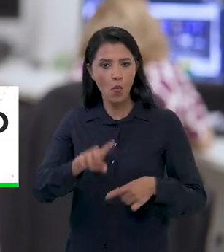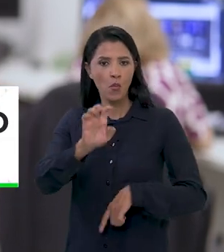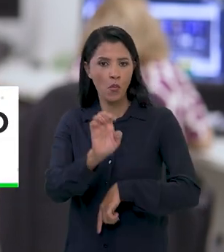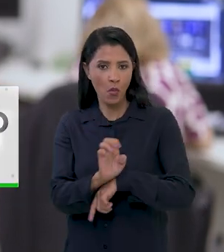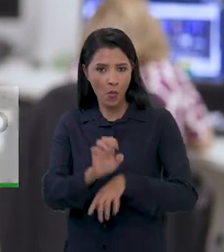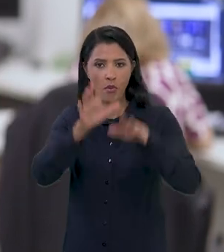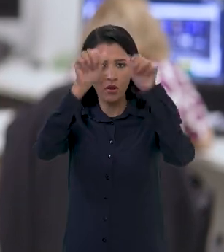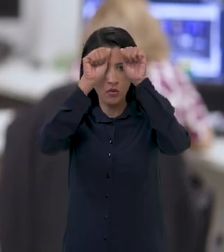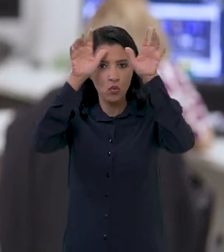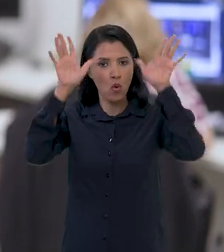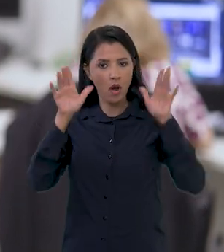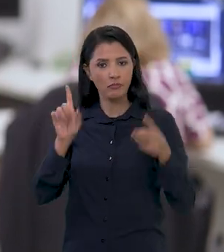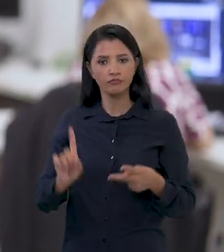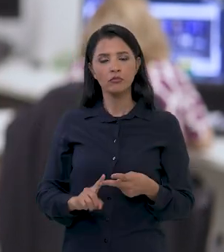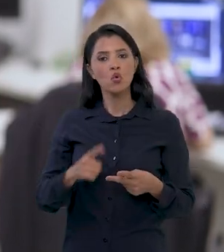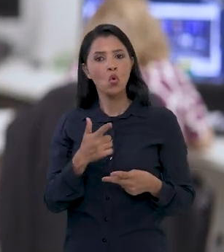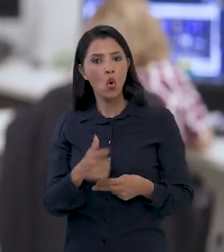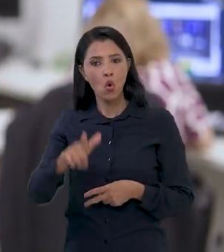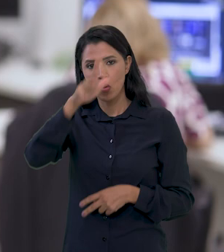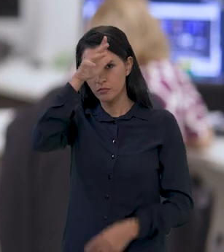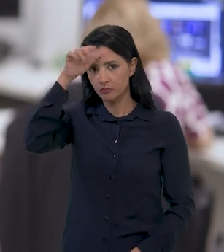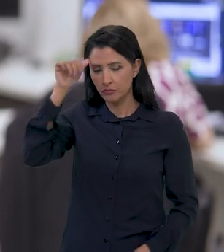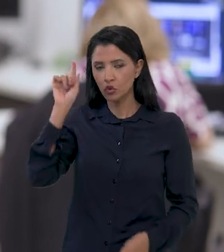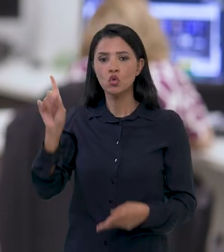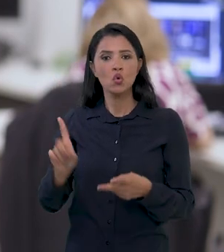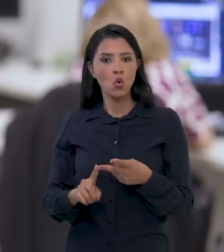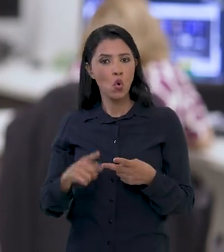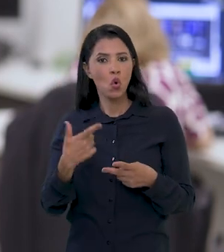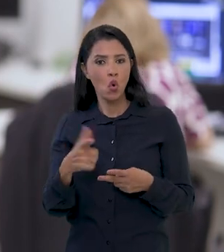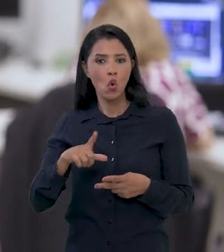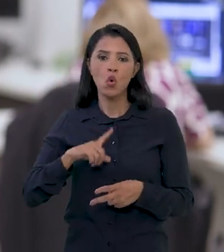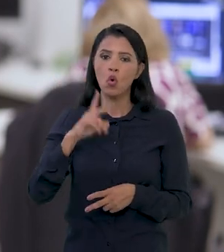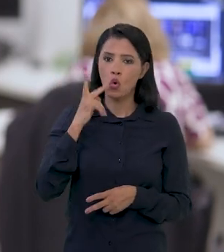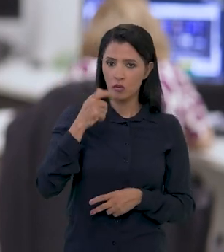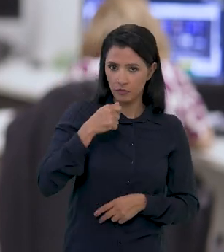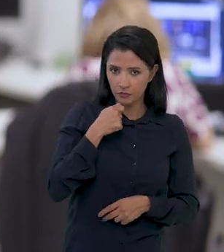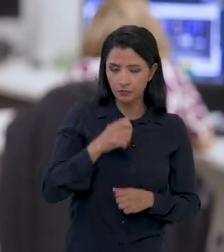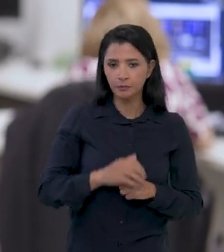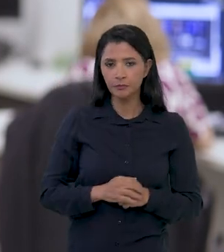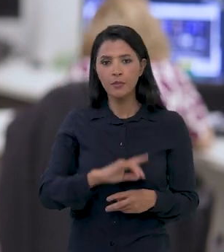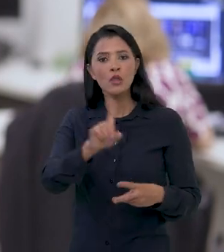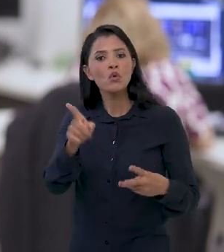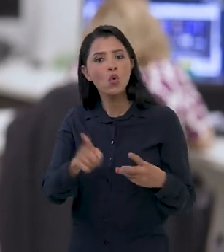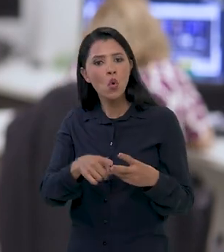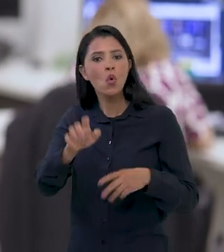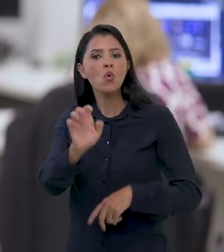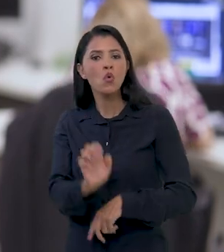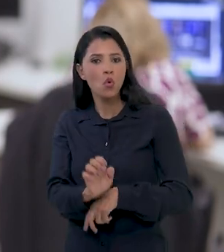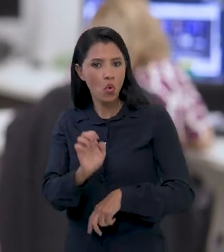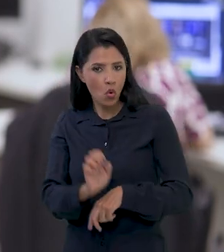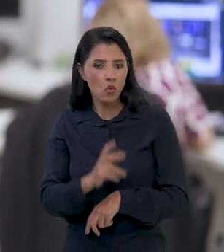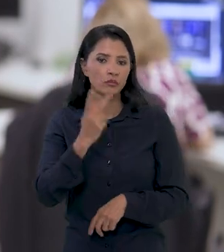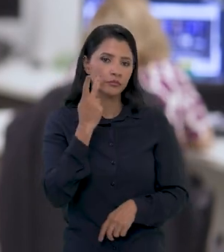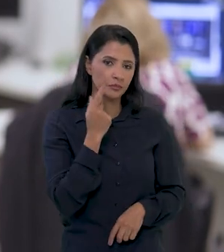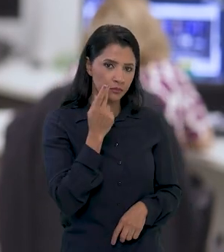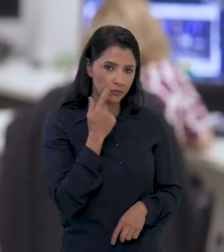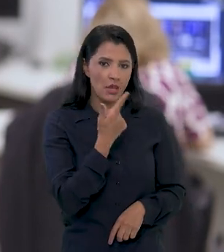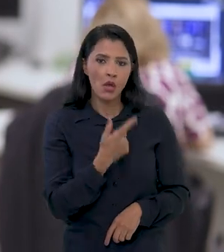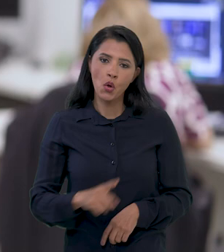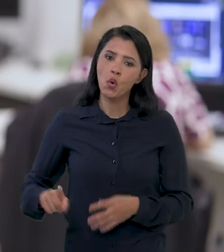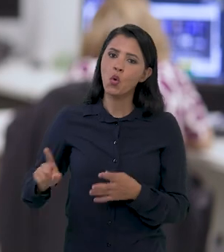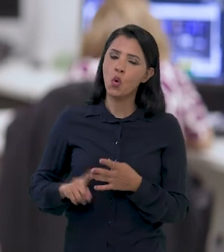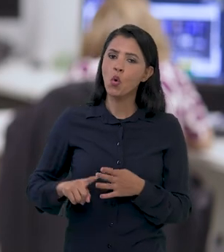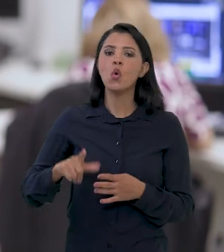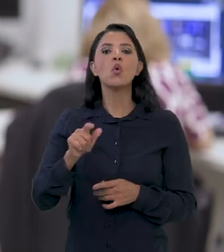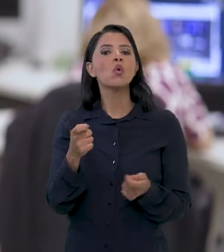Arara do Rio Amônia, no Acre, O Neiu Uxi, no Amazonas, Cariri Xocó, em Alagoas, Tremembé da Barra do Mandau,